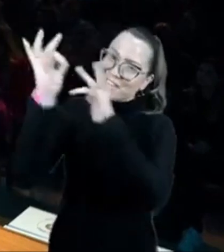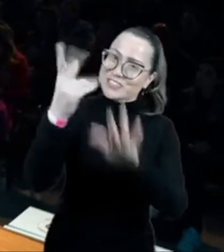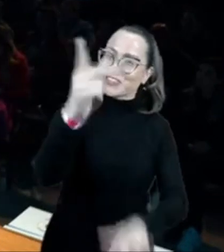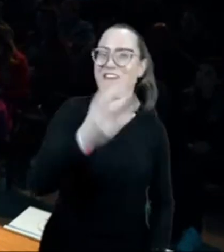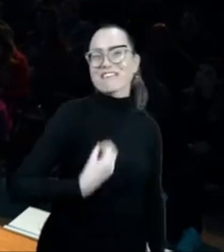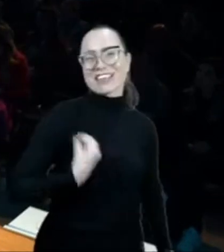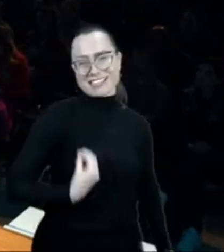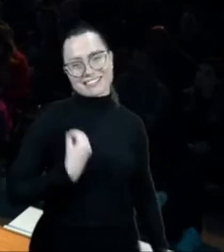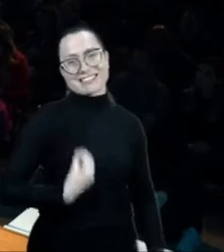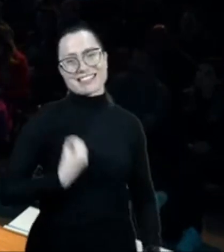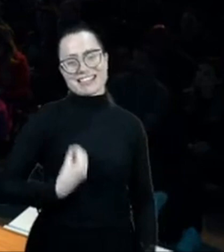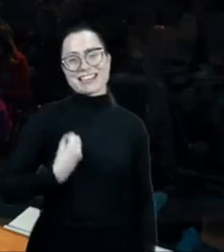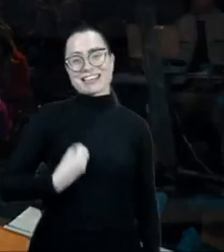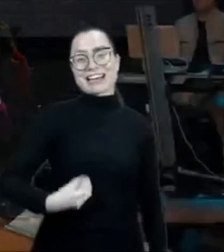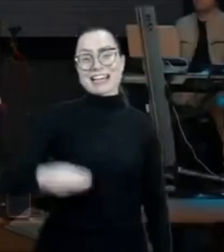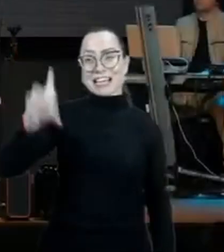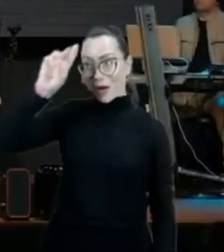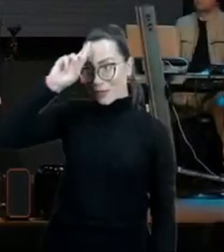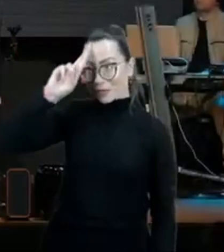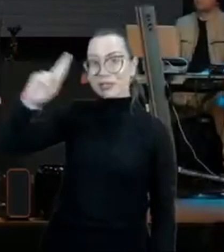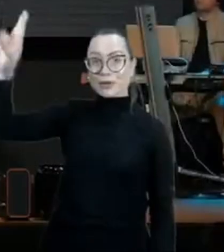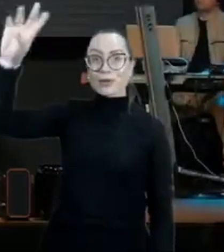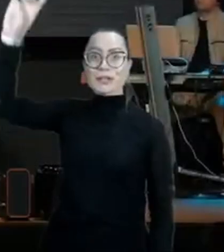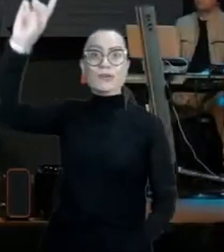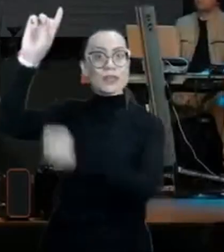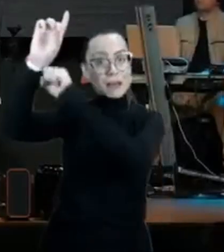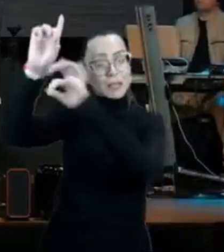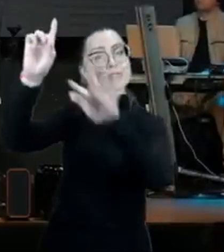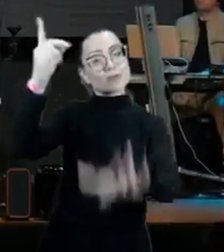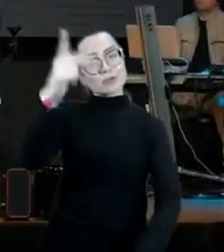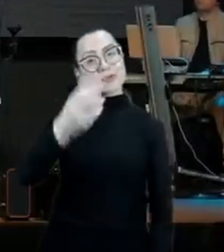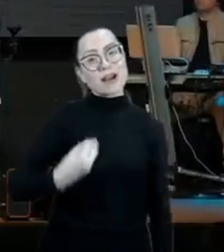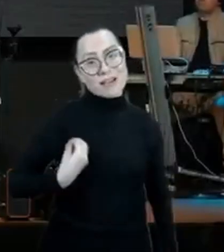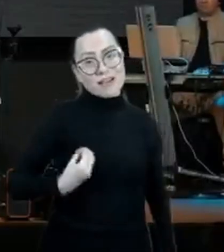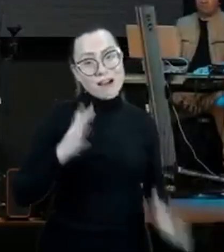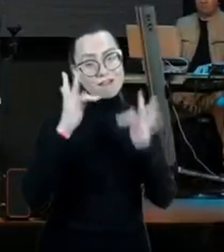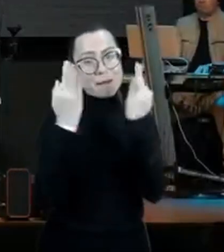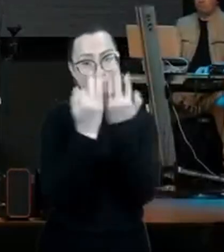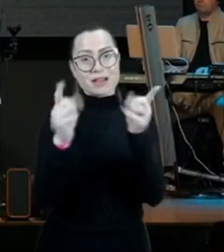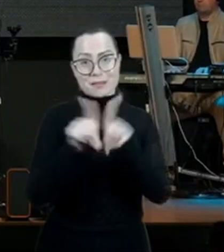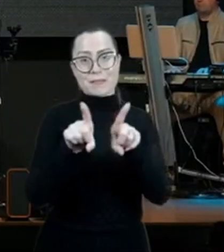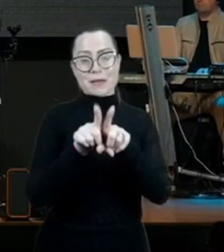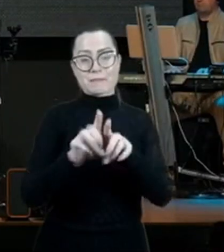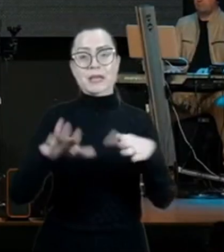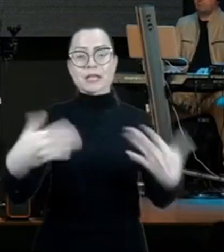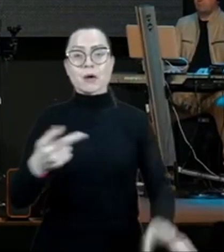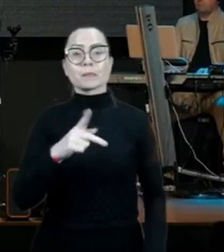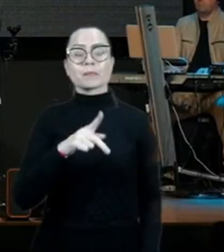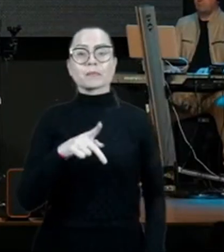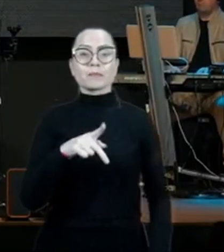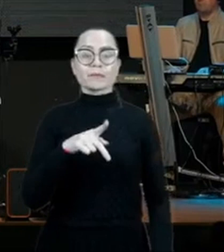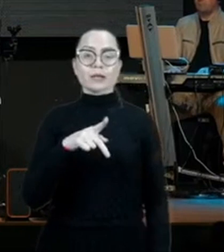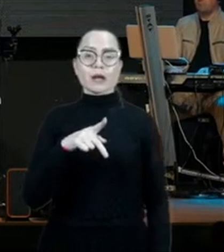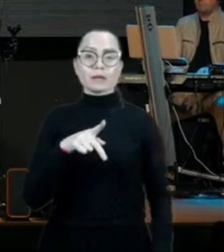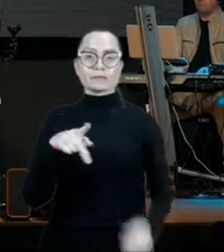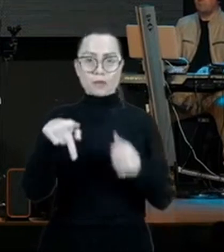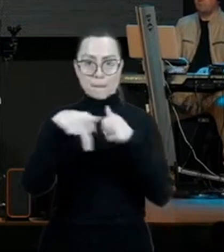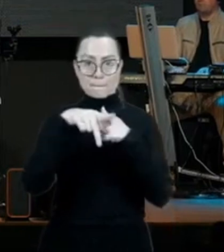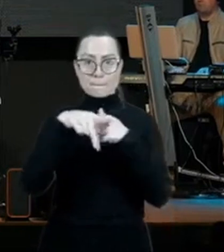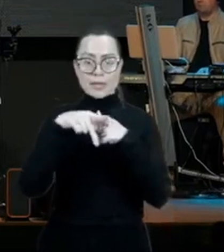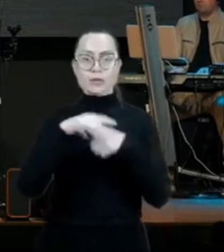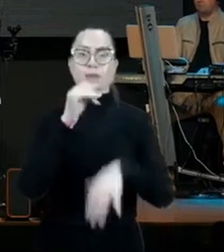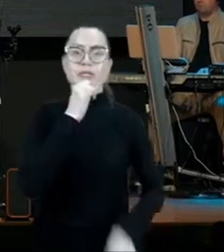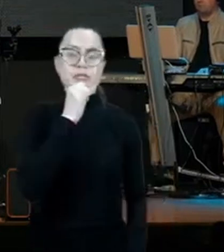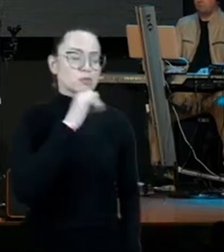esquecendo que é o Senhor que prove a sua casa, aprenda a viver os dois momentos, o apóstolo Pedro não precisou chamar ninguém para